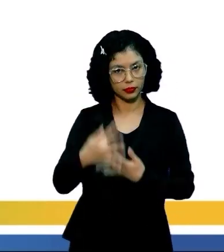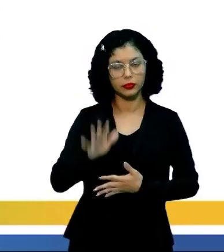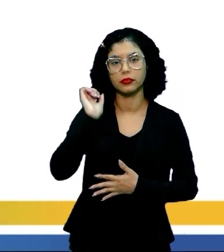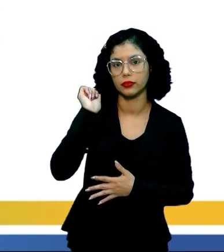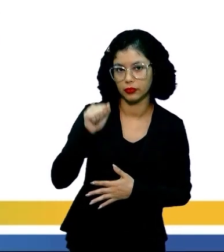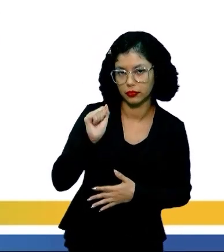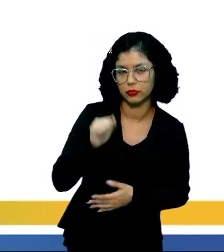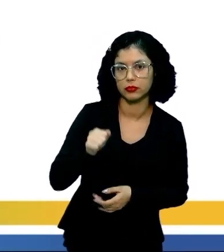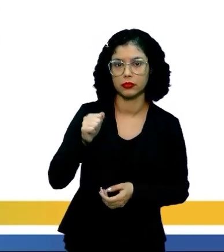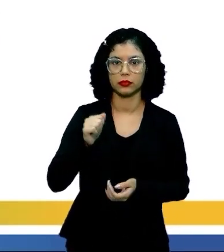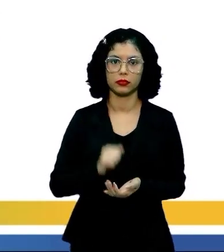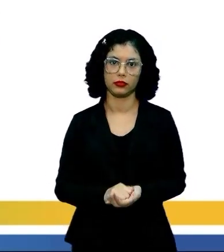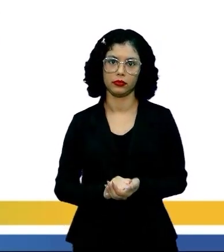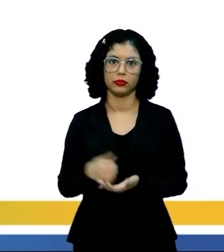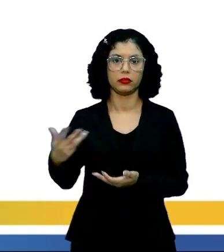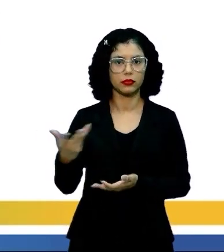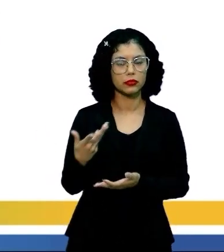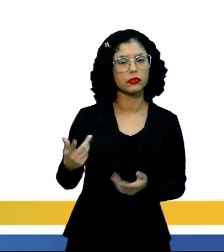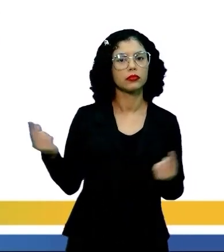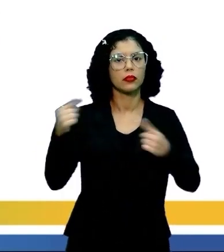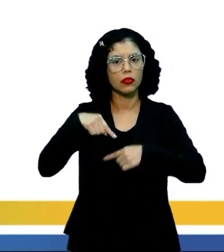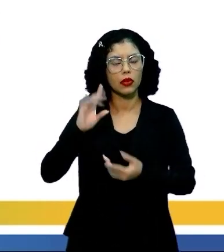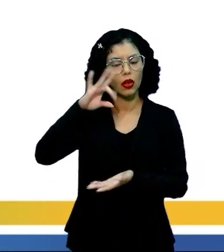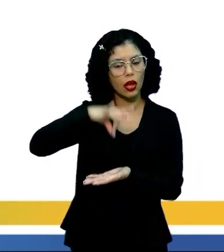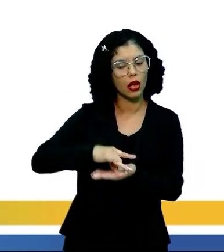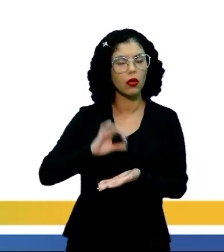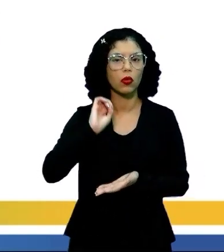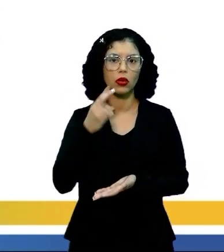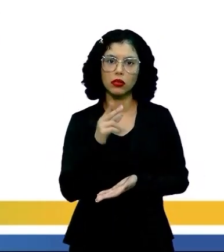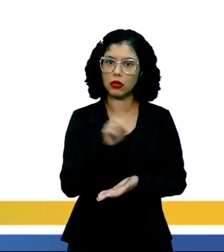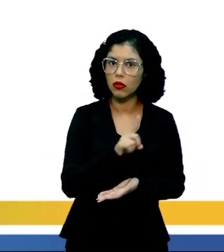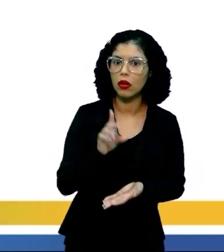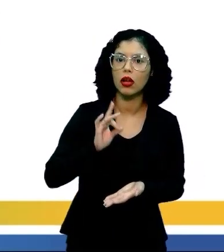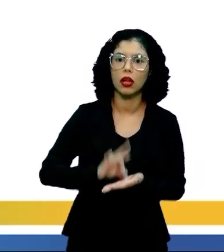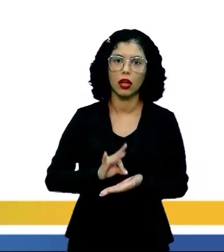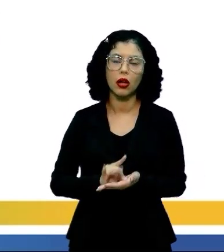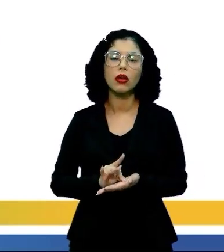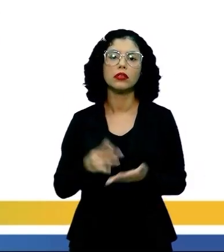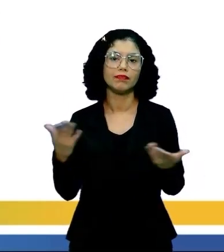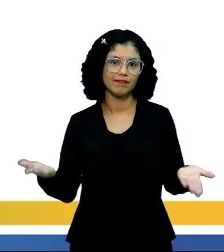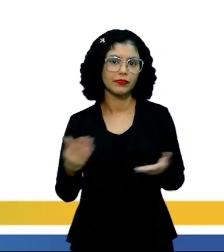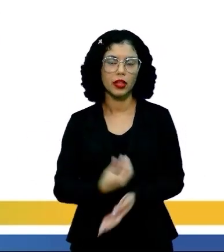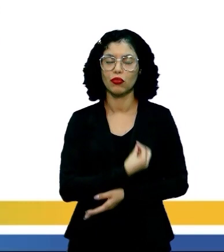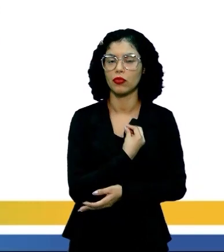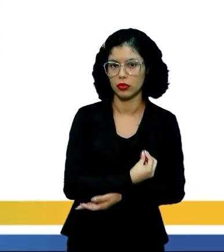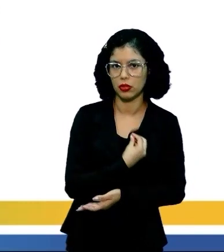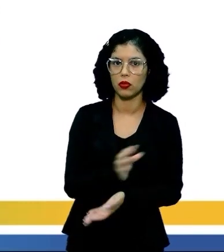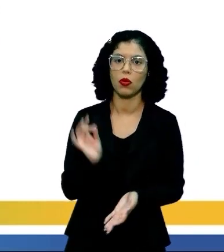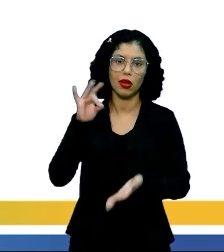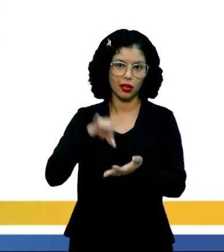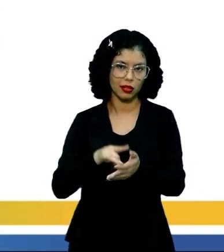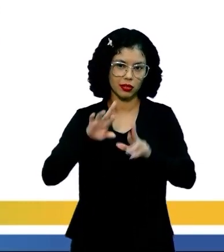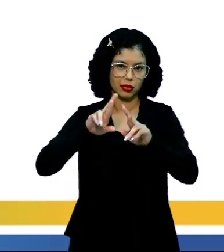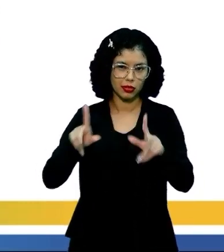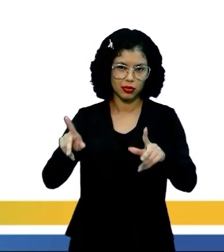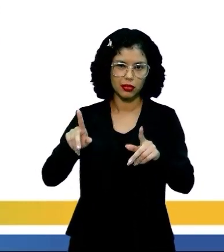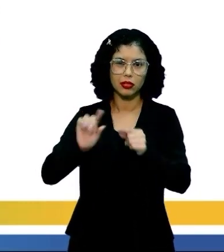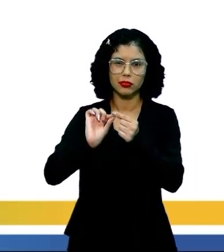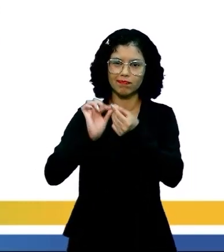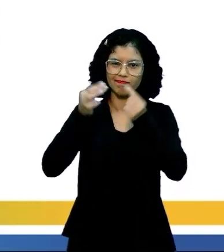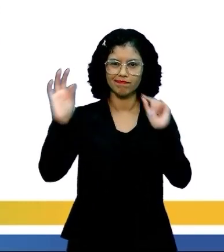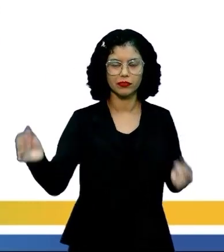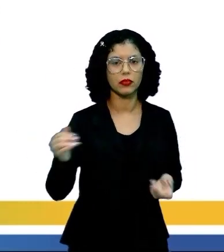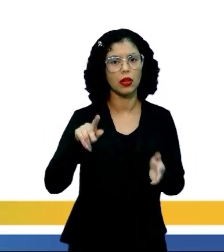sintetiza o embate entre o real e o real, pois o brasileiro, à época, vivenciava uma realidade distante